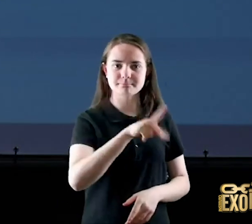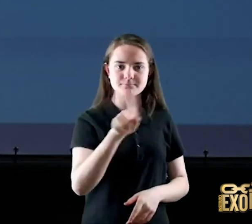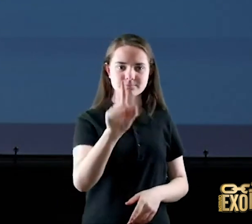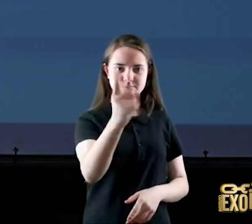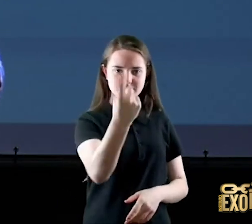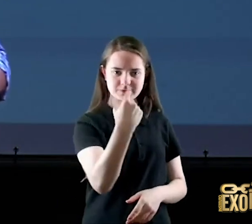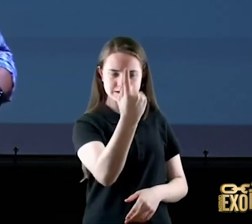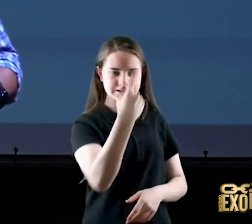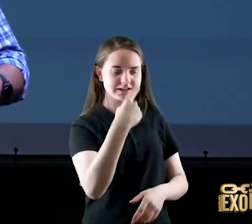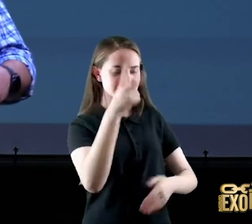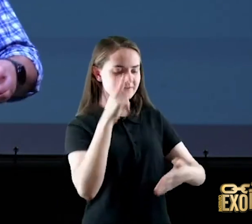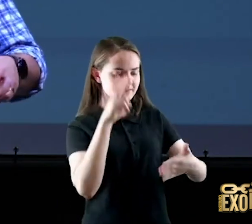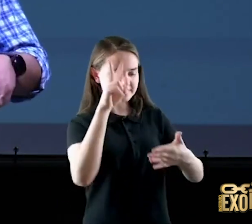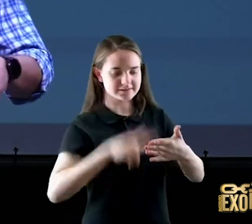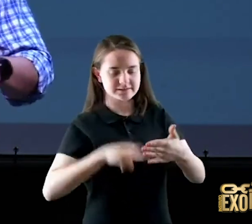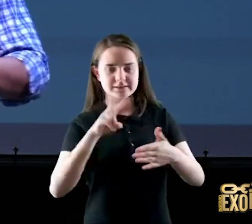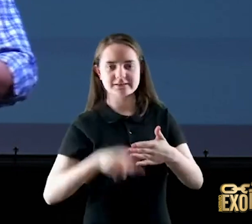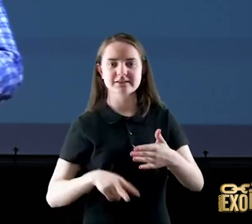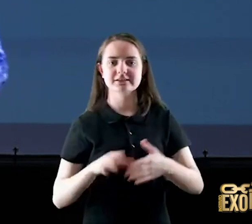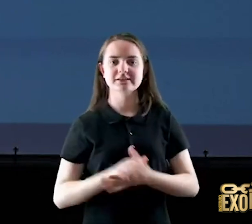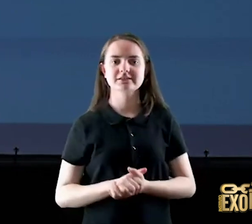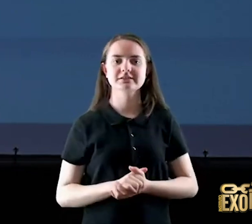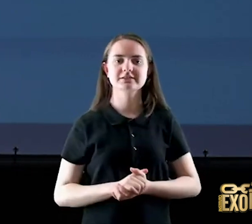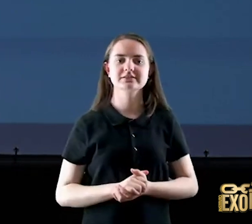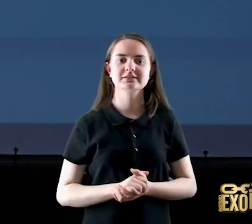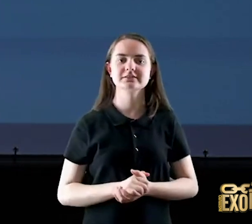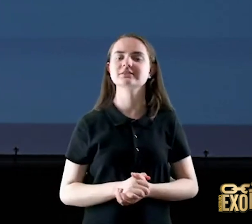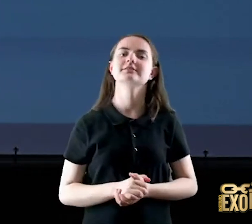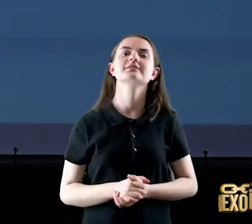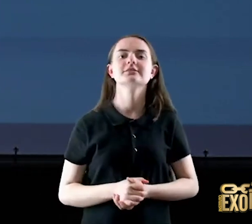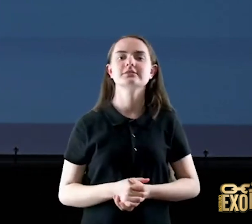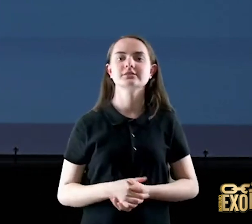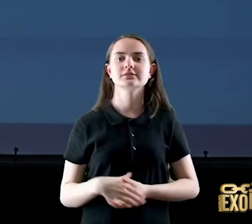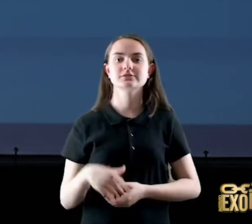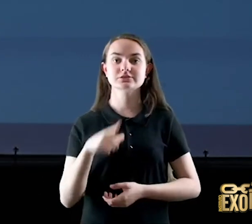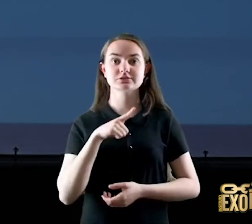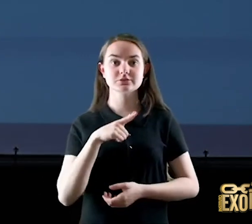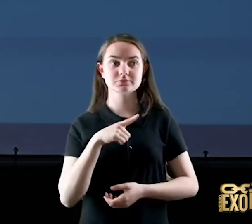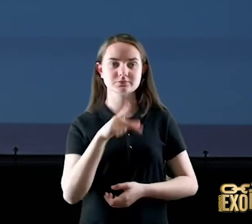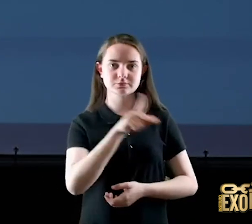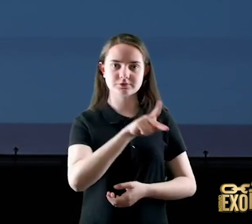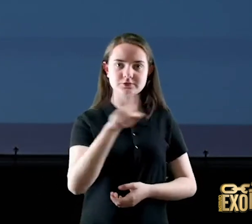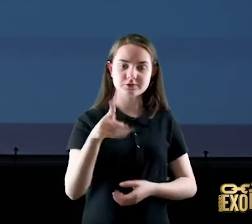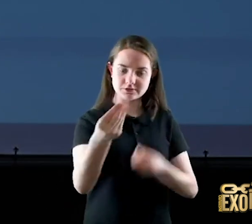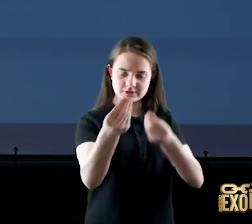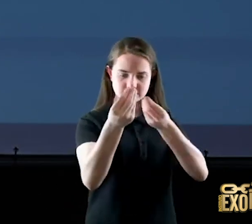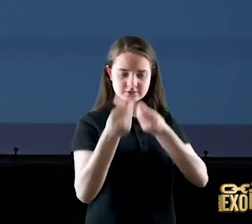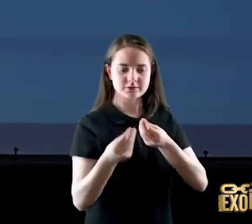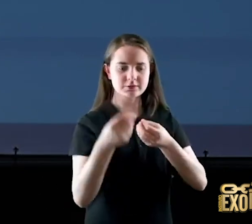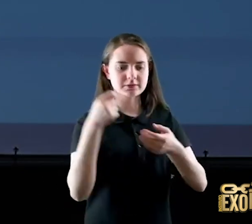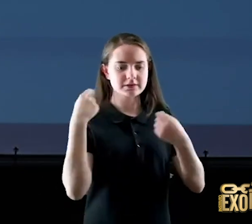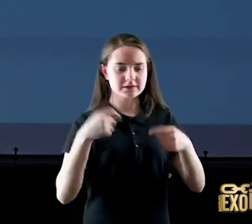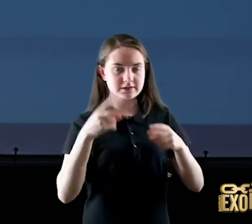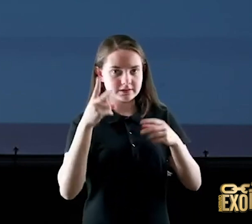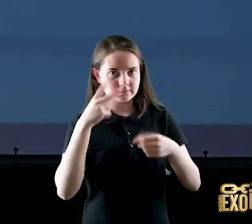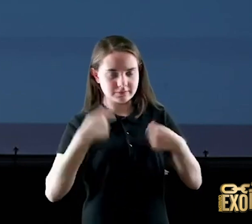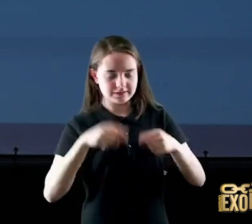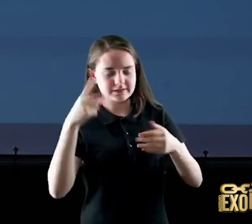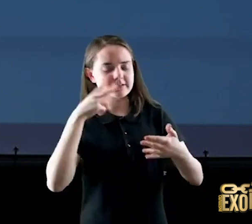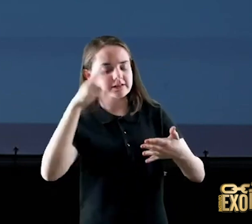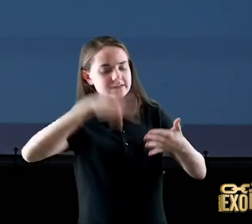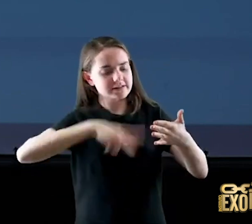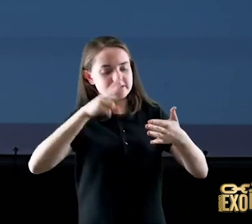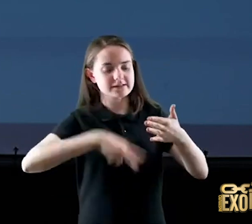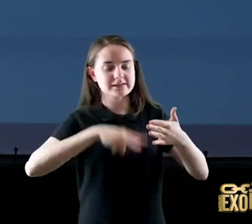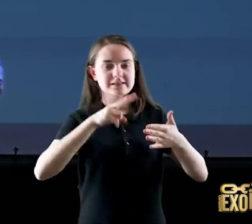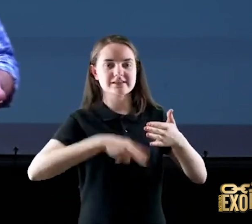por isso ele também tinha uma professora que não era de literatura que deu para a gente o refúgio secreto e diz assim o salmo